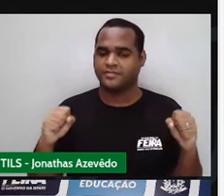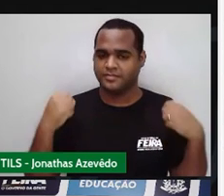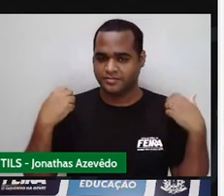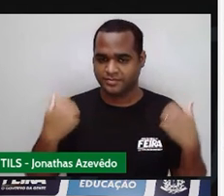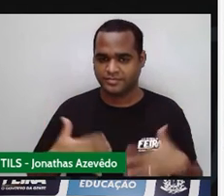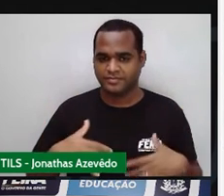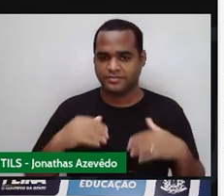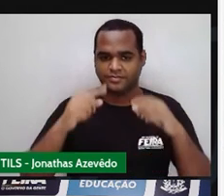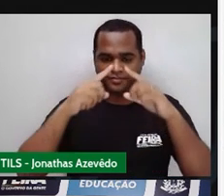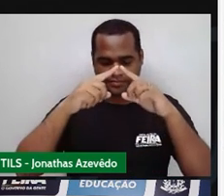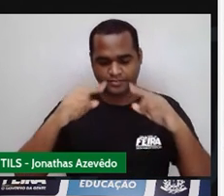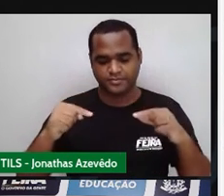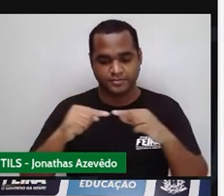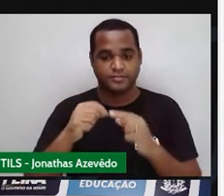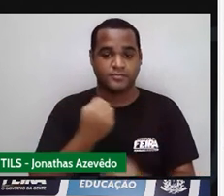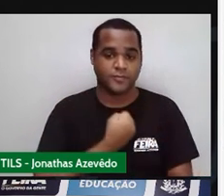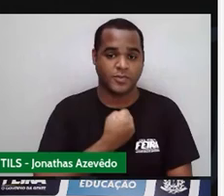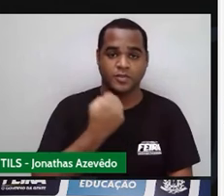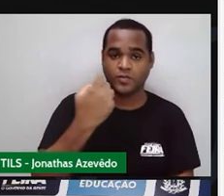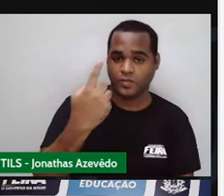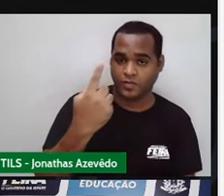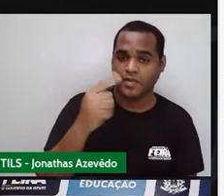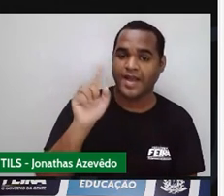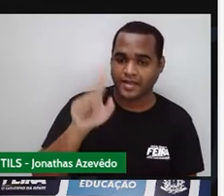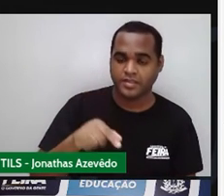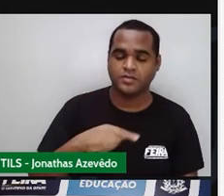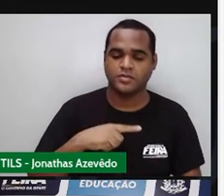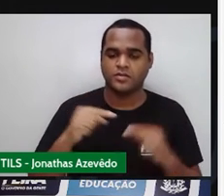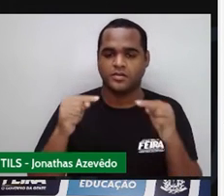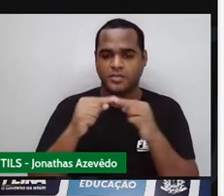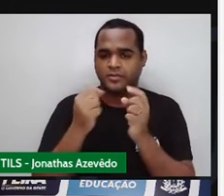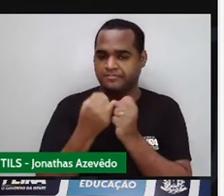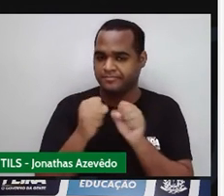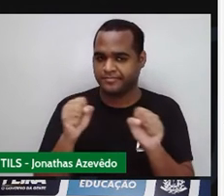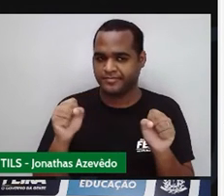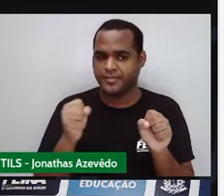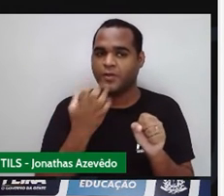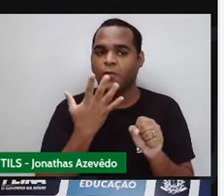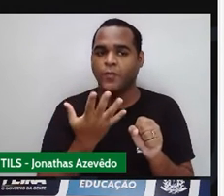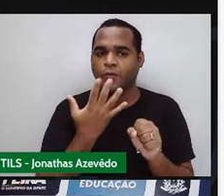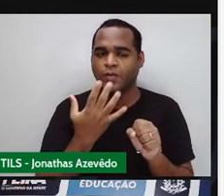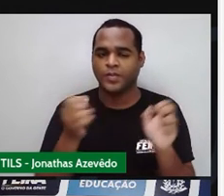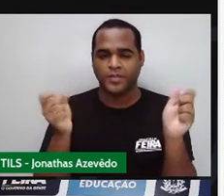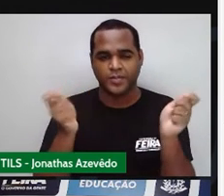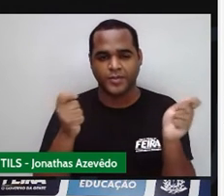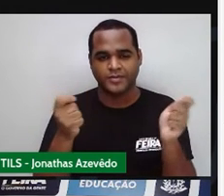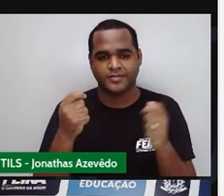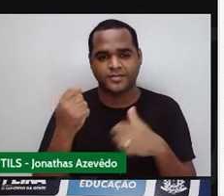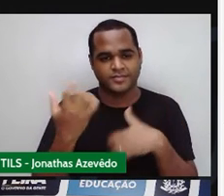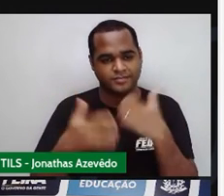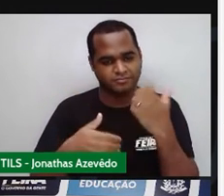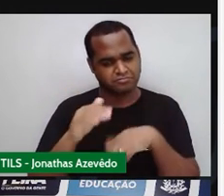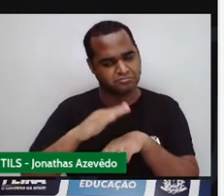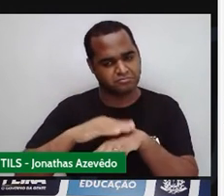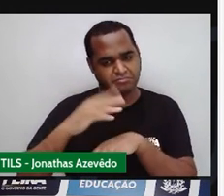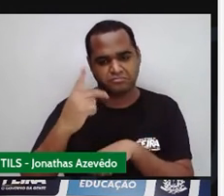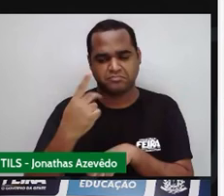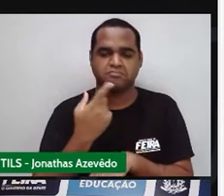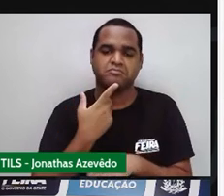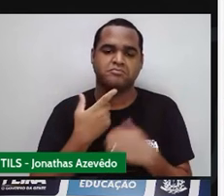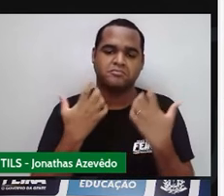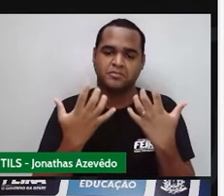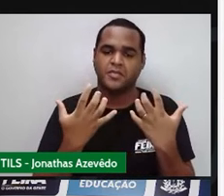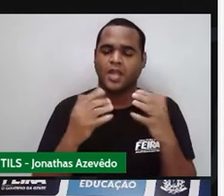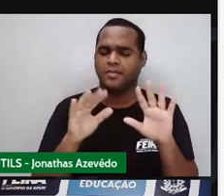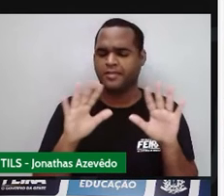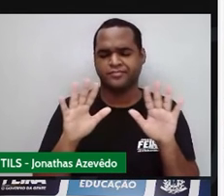O triângulo 1 vai ser o grandão. Esse triângulo 1. Vamos mudar até de cor. A gente pode até mudar de cor se quiser. Mas